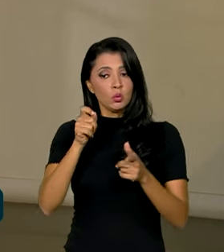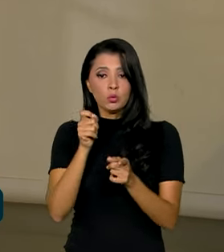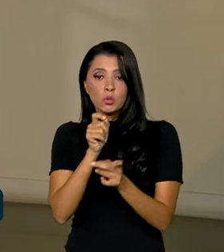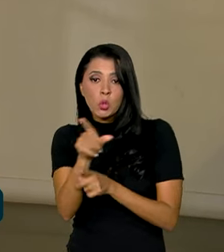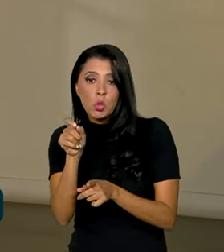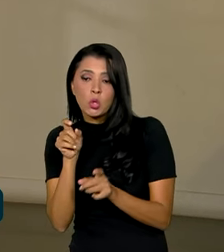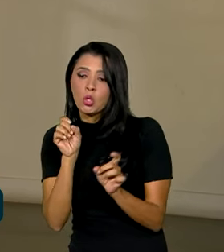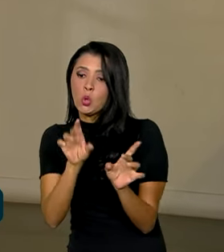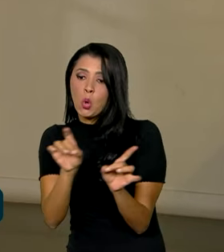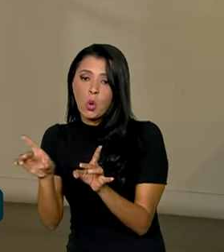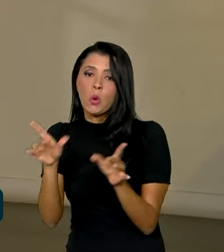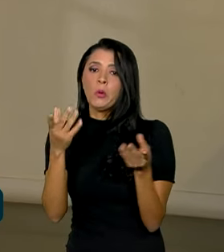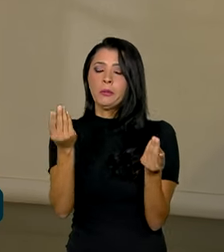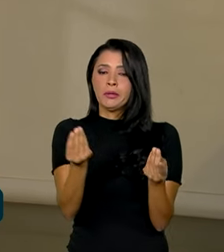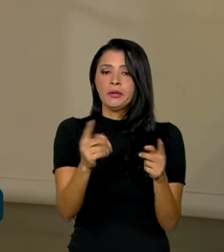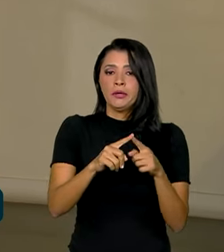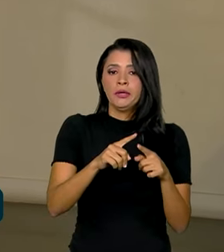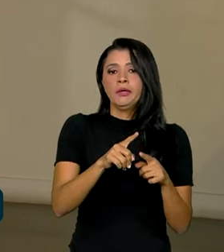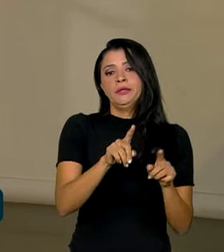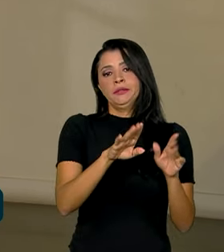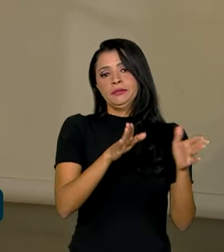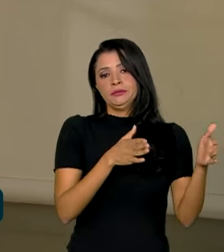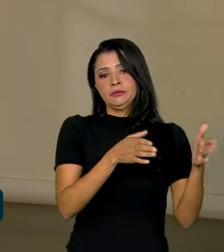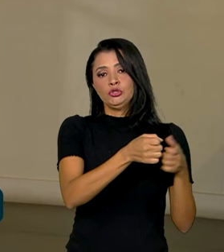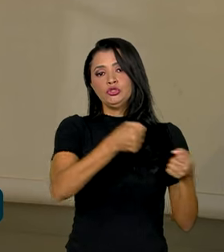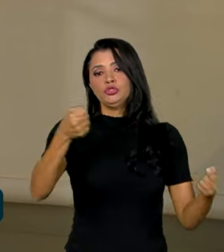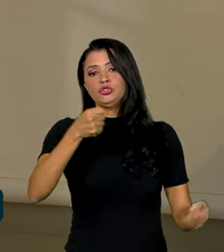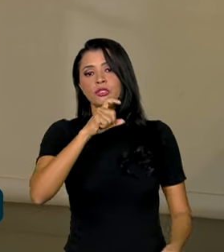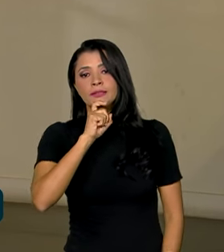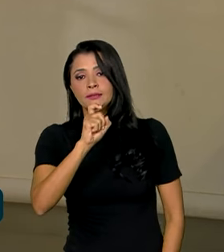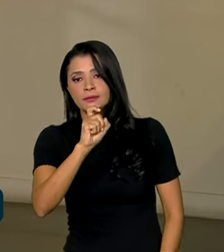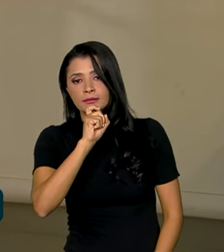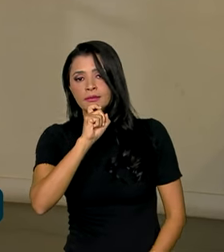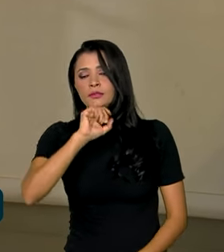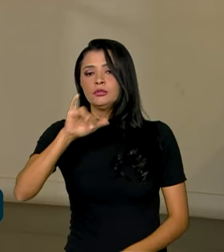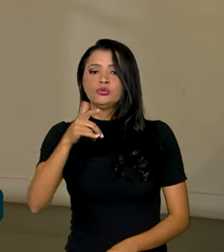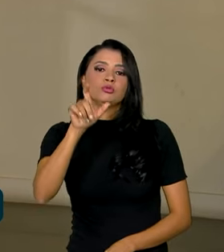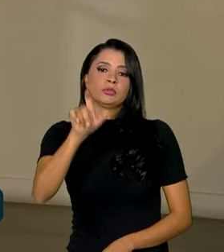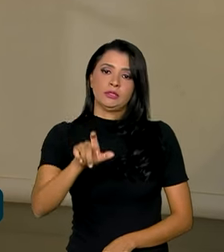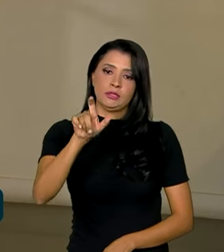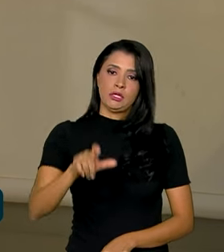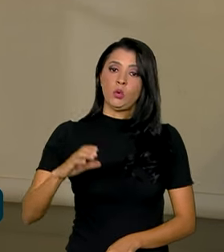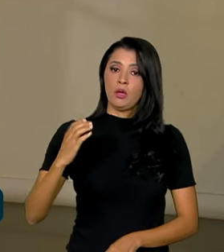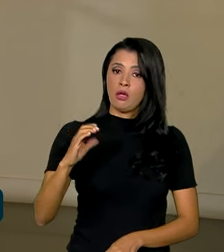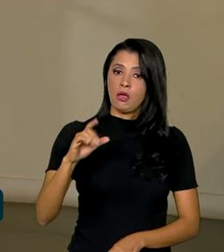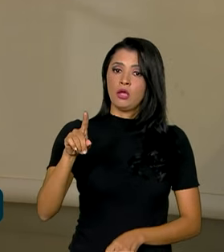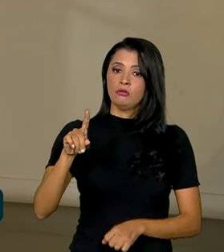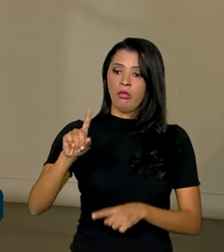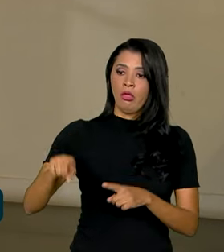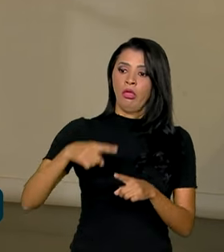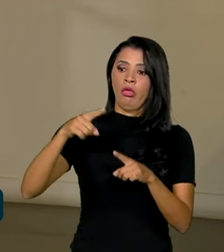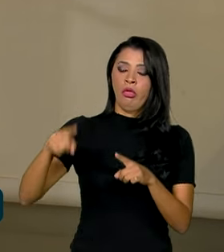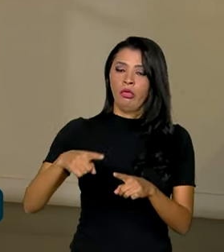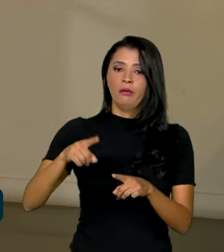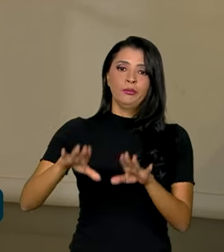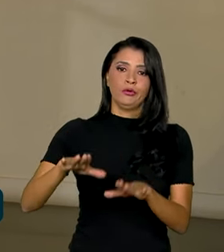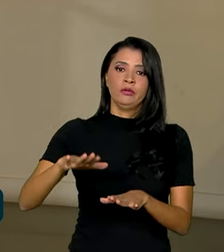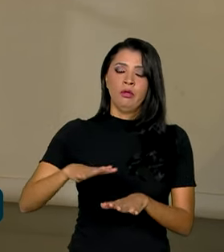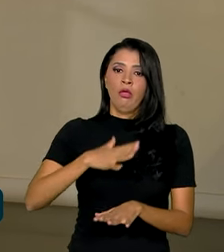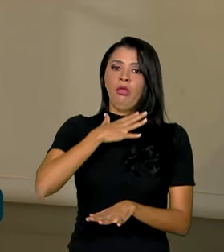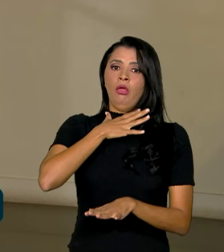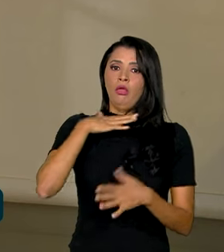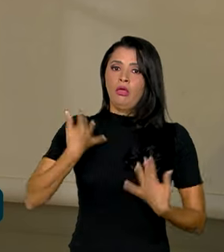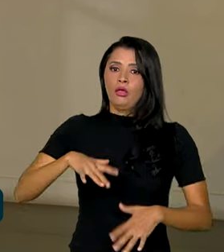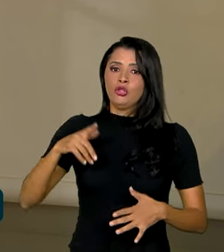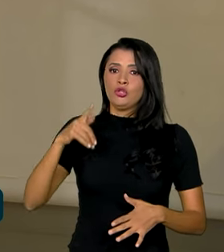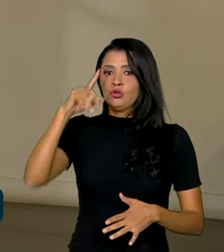eletrodoméstico, uma geladeira, por exemplo. Juros do cartão de crédito, quando a pessoa entra no rotativo, por isso que às vezes se endivida e fica difícil